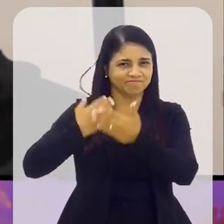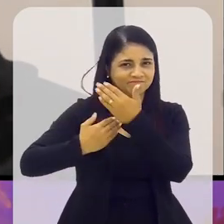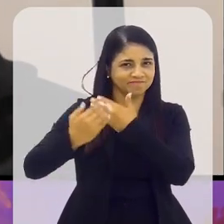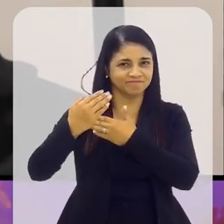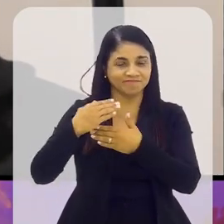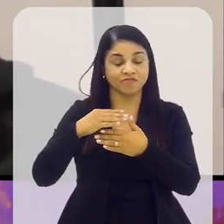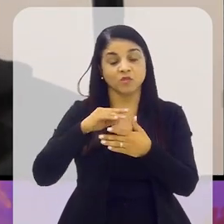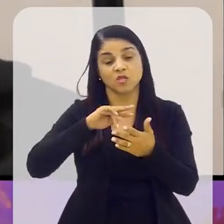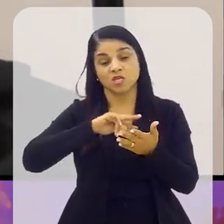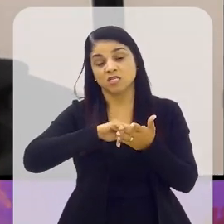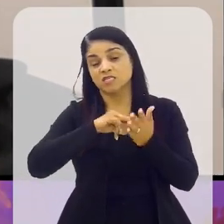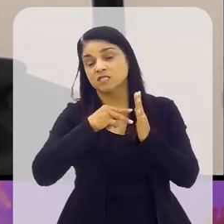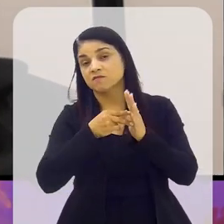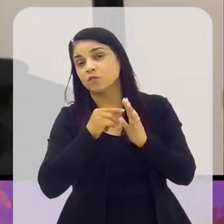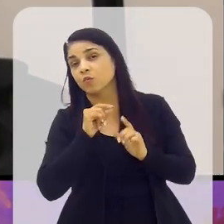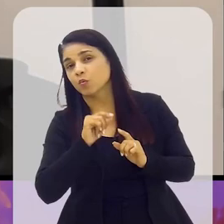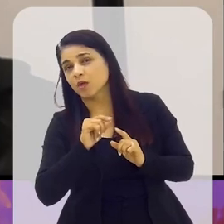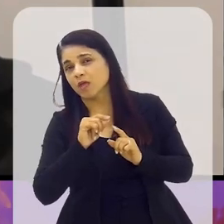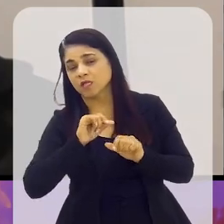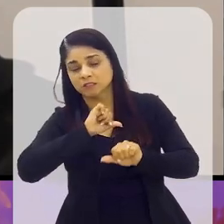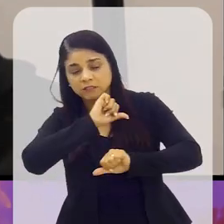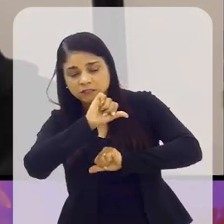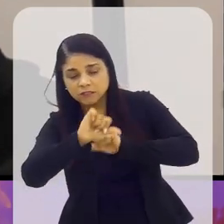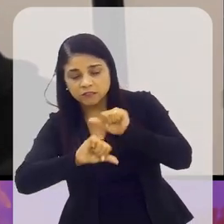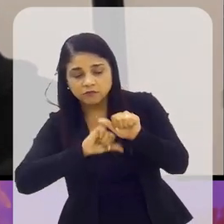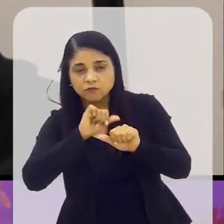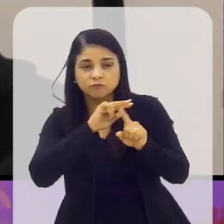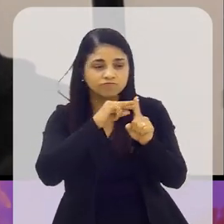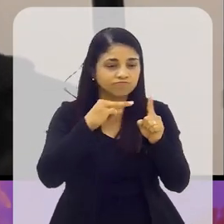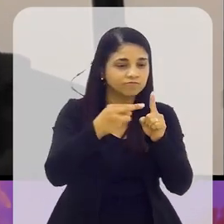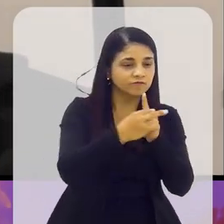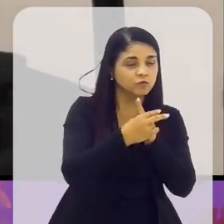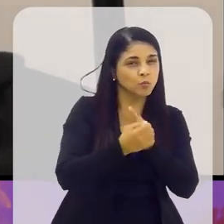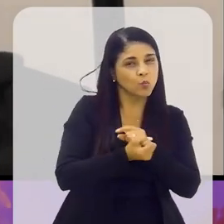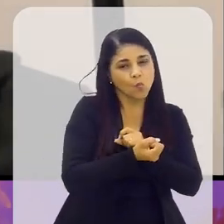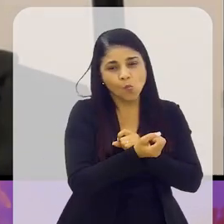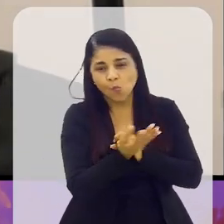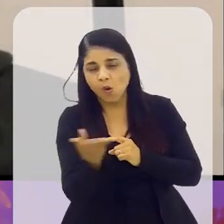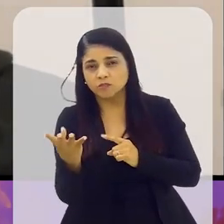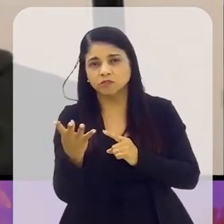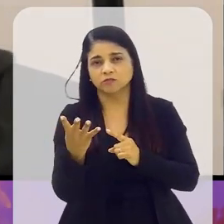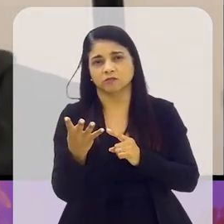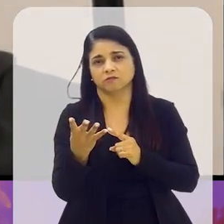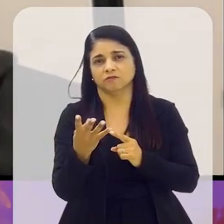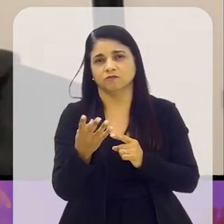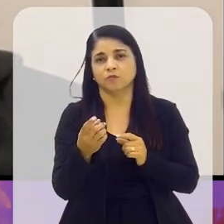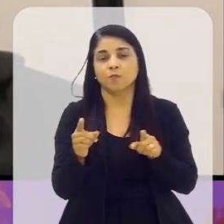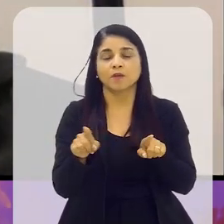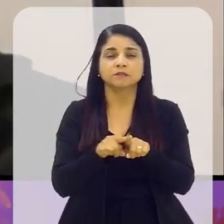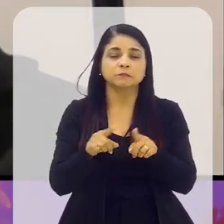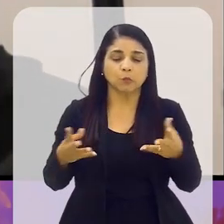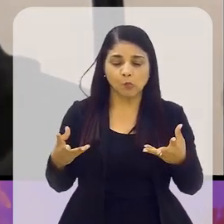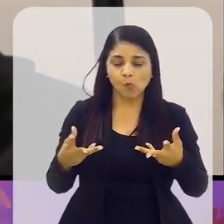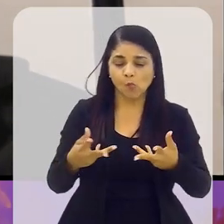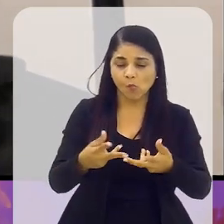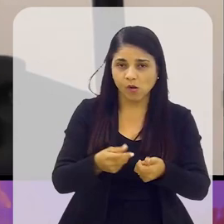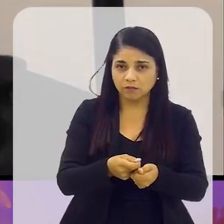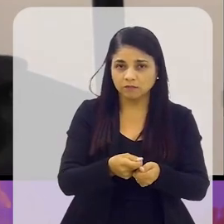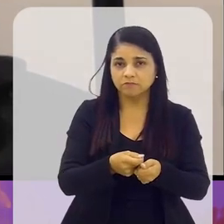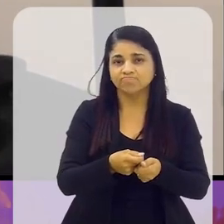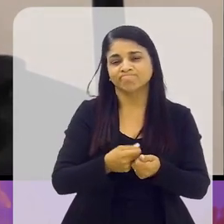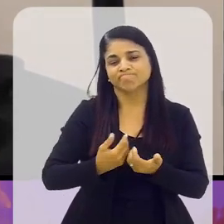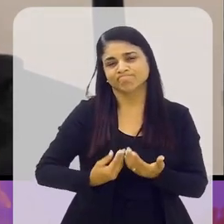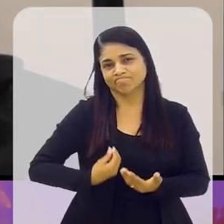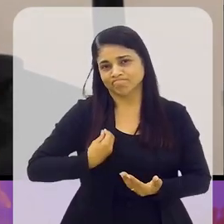que esse fenômeno não tenha se transformado, tanto do ponto de vista quantitativo quanto qualitativo, mas ele, de alguma forma, está